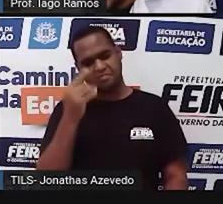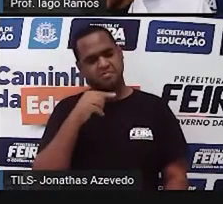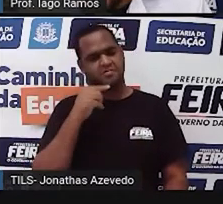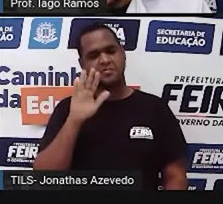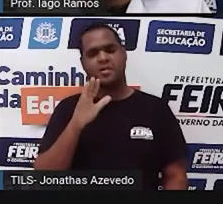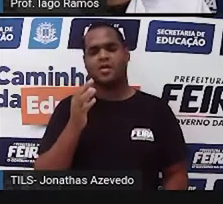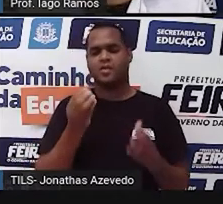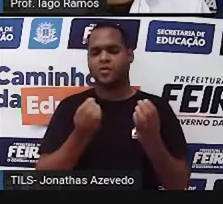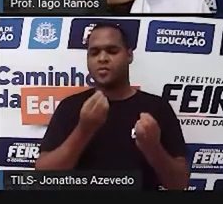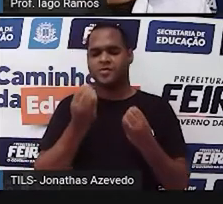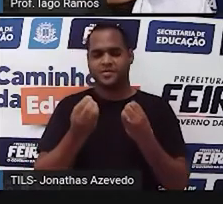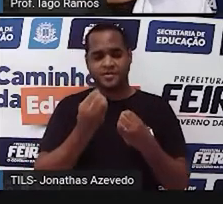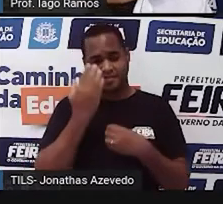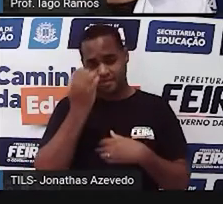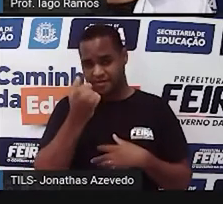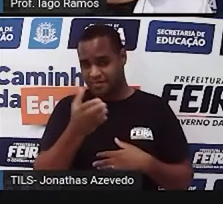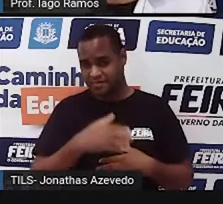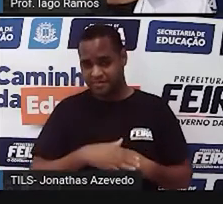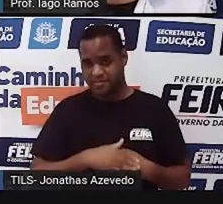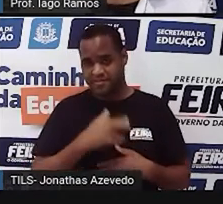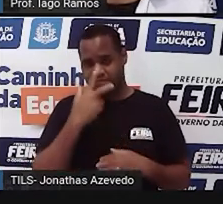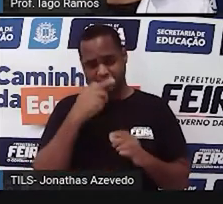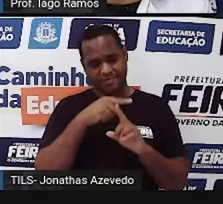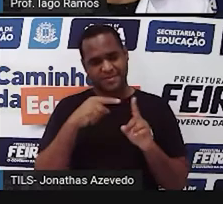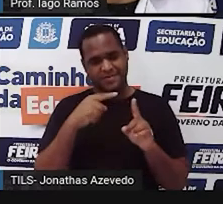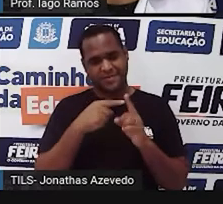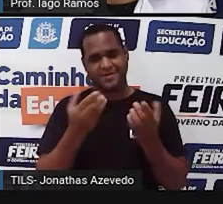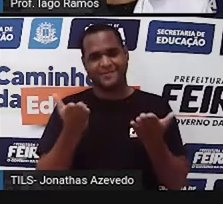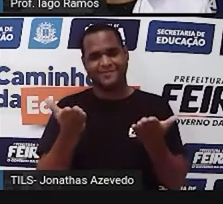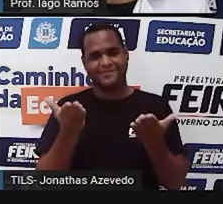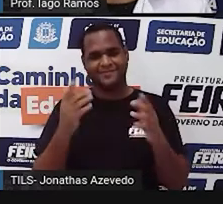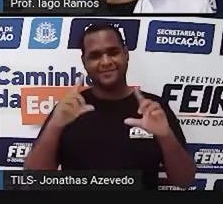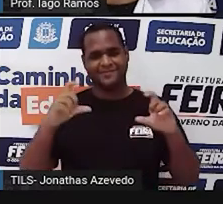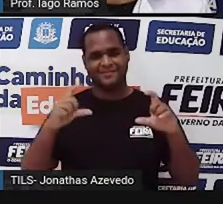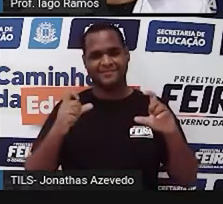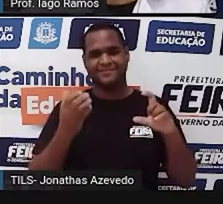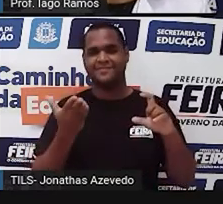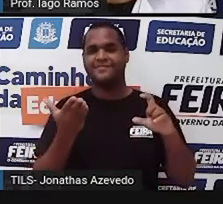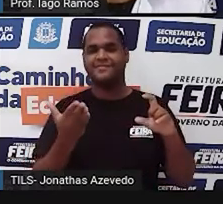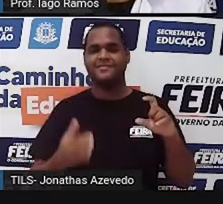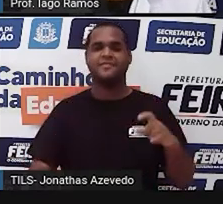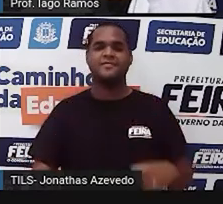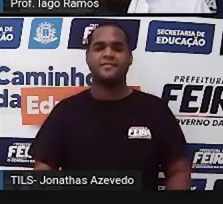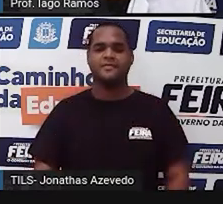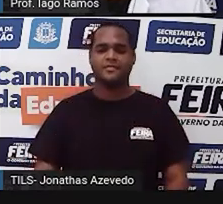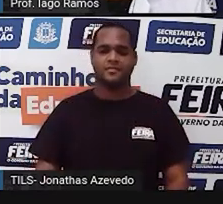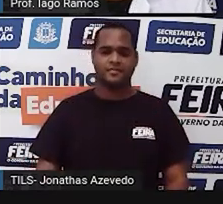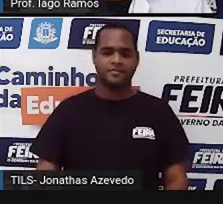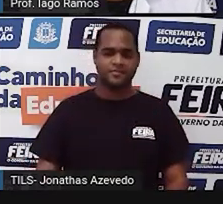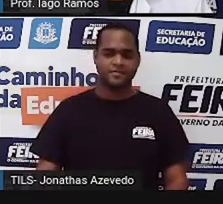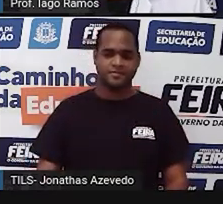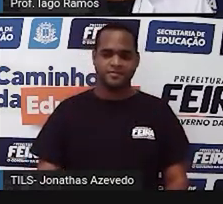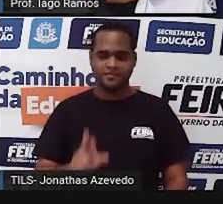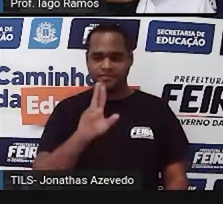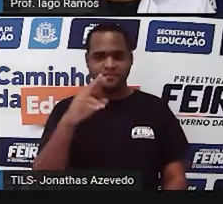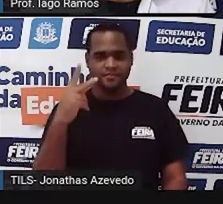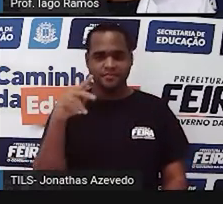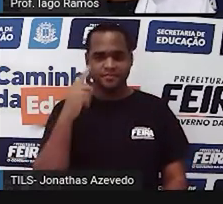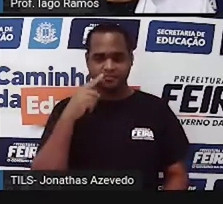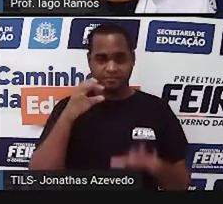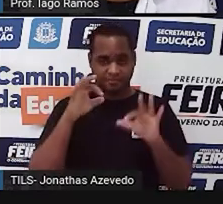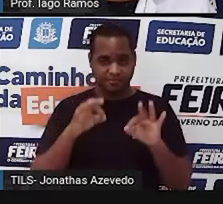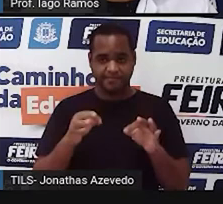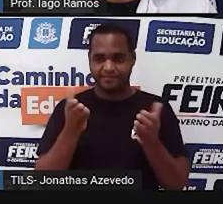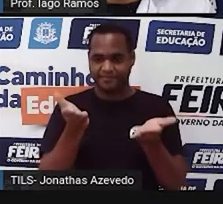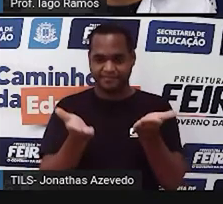ela é? Ela é parecida com essa daqui, né? Olha ela aí, tá? O nome dela, né, o nome real é